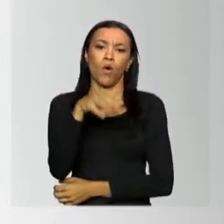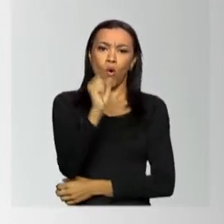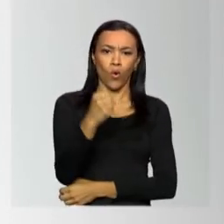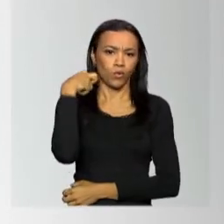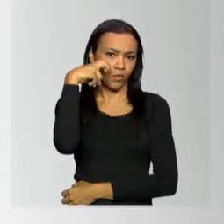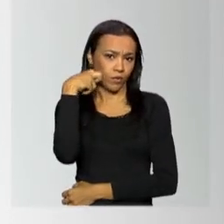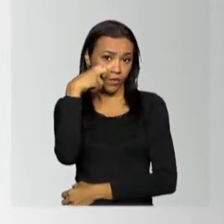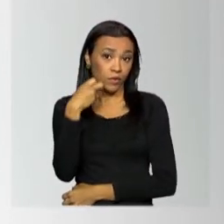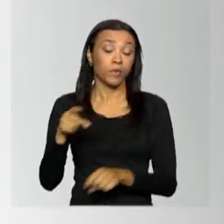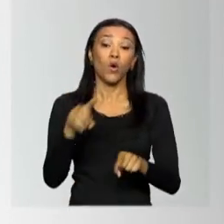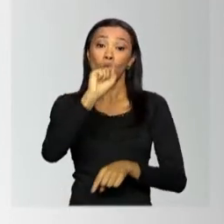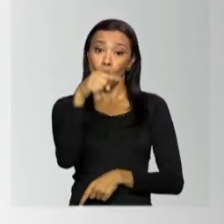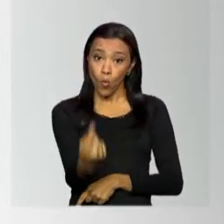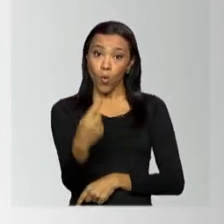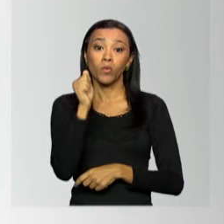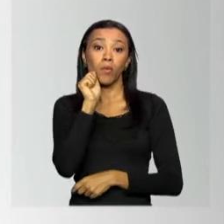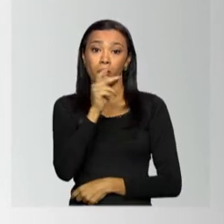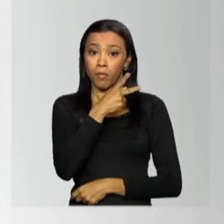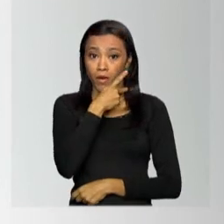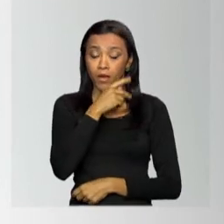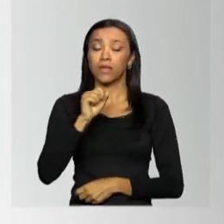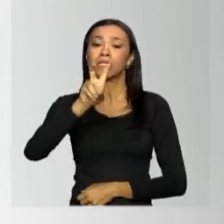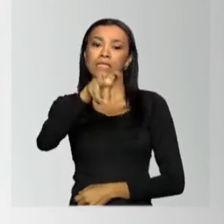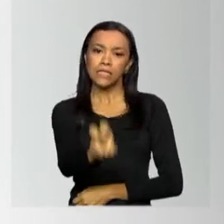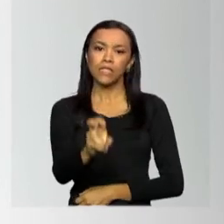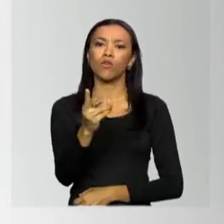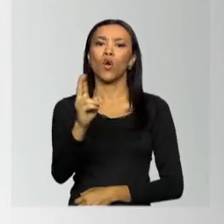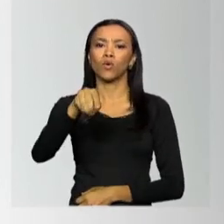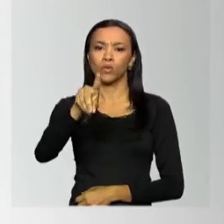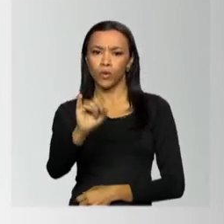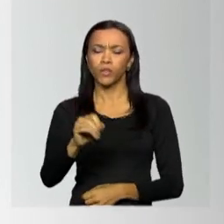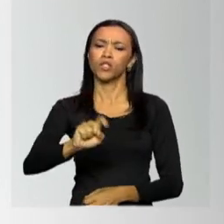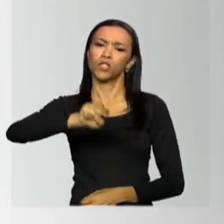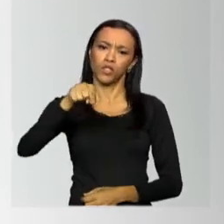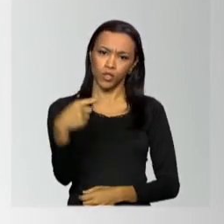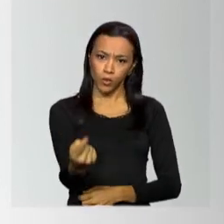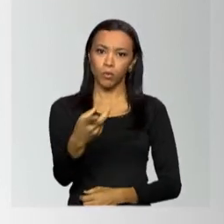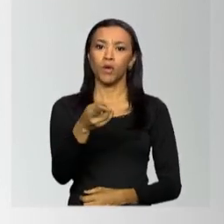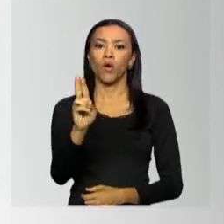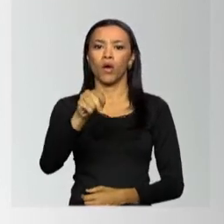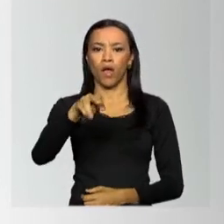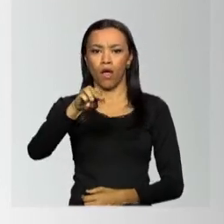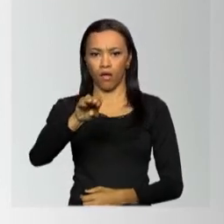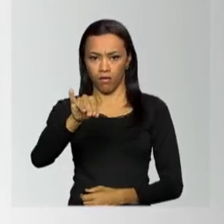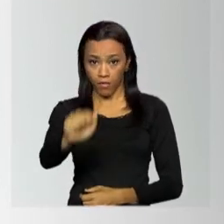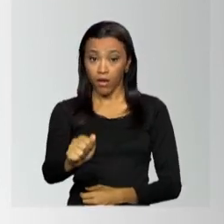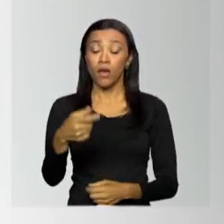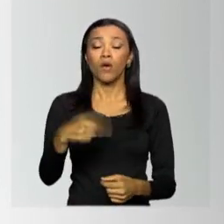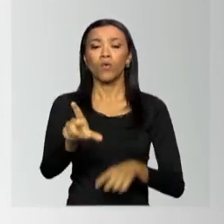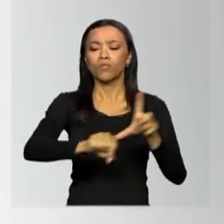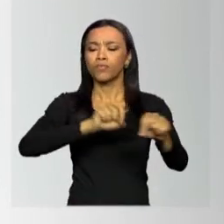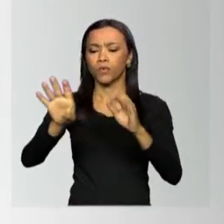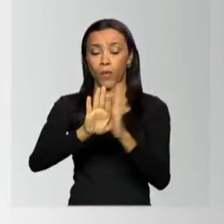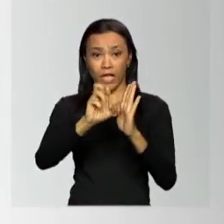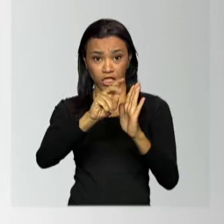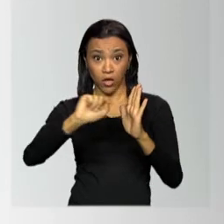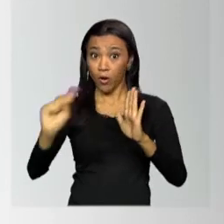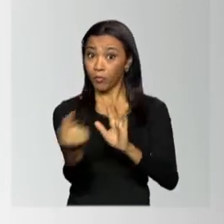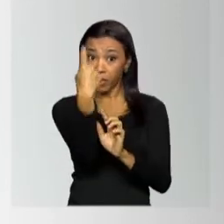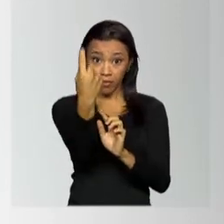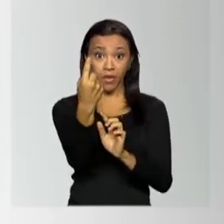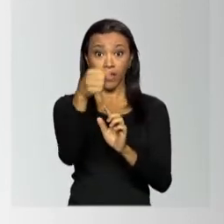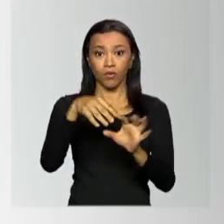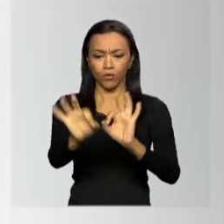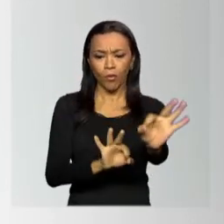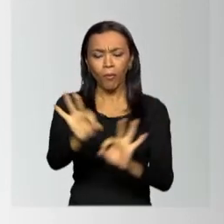Grande do Norte, 1 no Amapá, 5 em Rondônia e 1 em Roraima. O edital de seleção é o primeiro do Plano